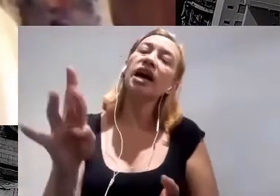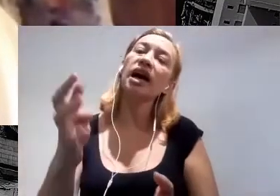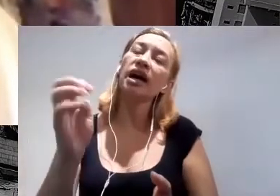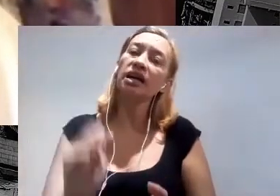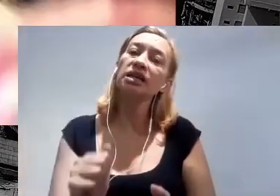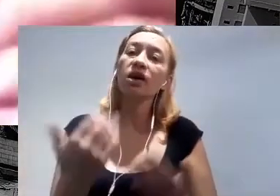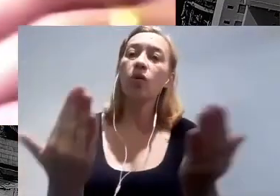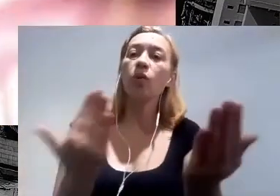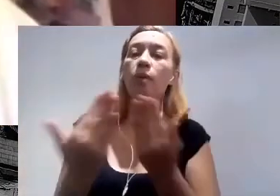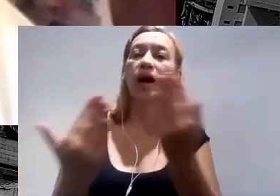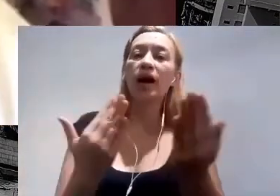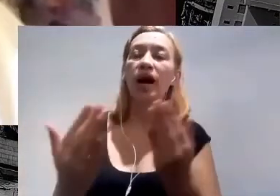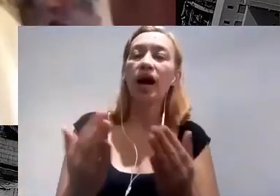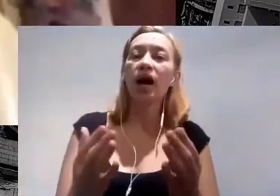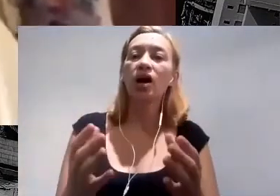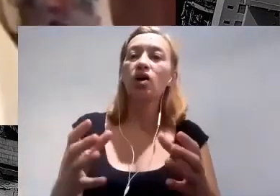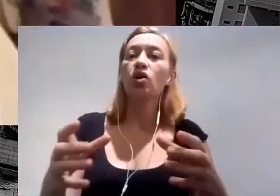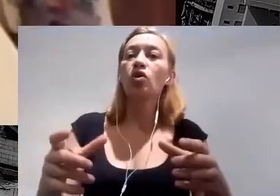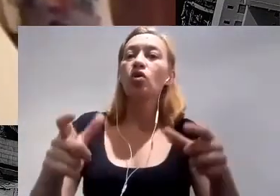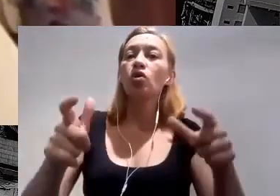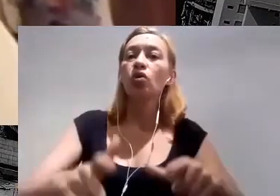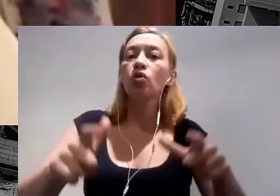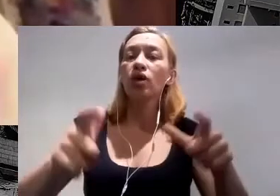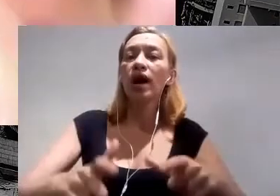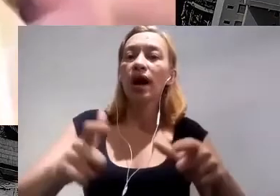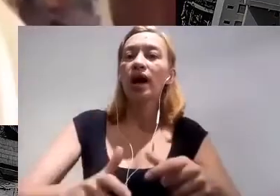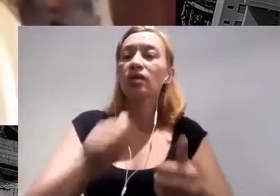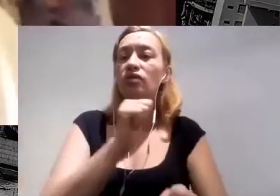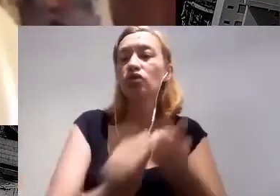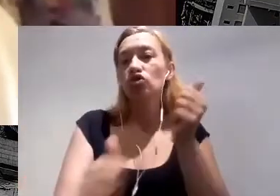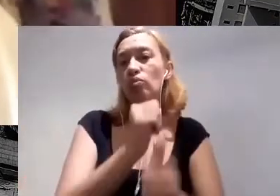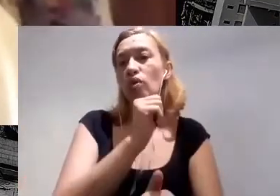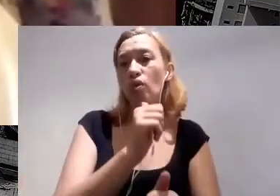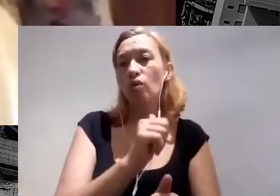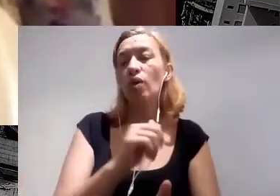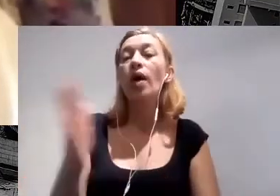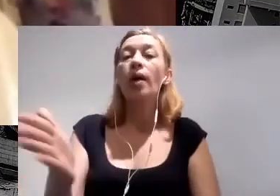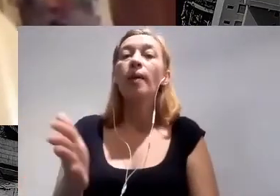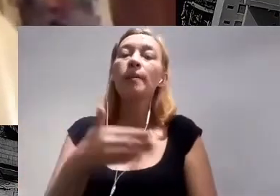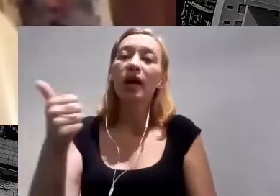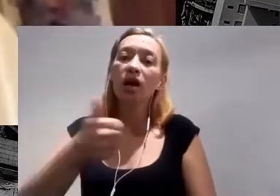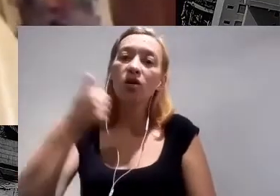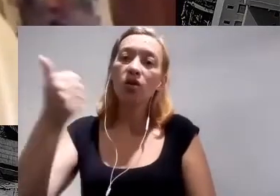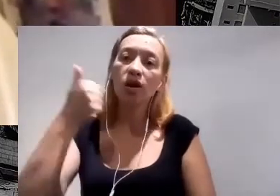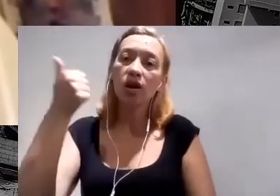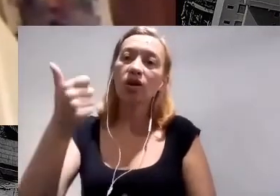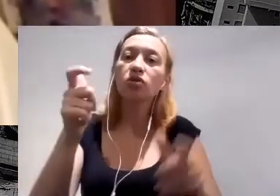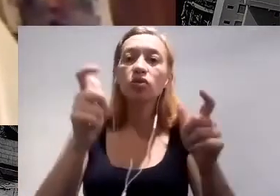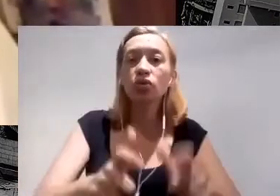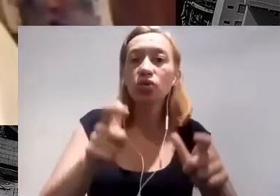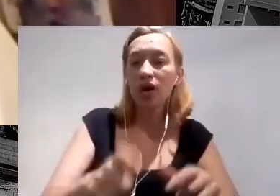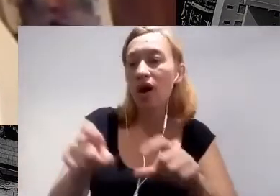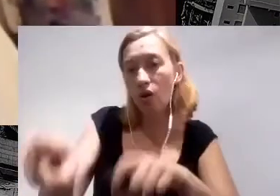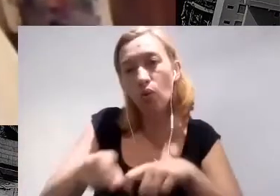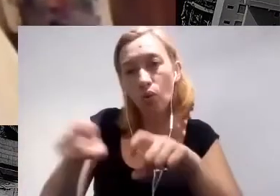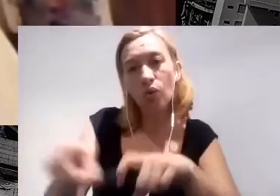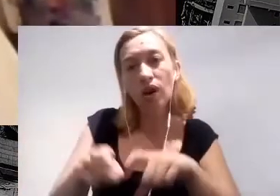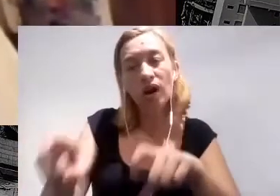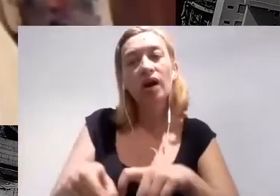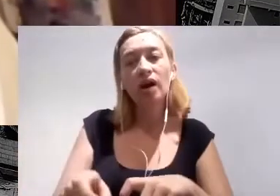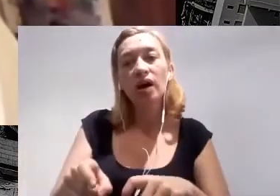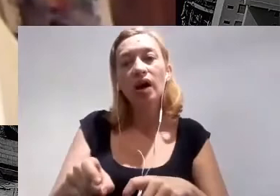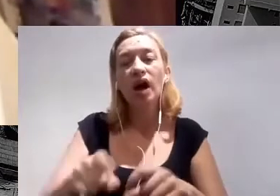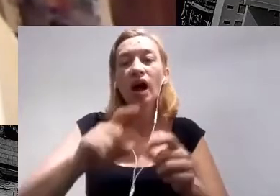da recuperação das áreas, mas olhando para paisagens produtivas, melhorando as propriedades rurais, beneficiando quase 20 mil